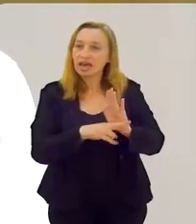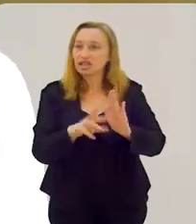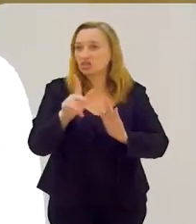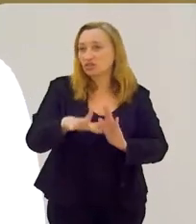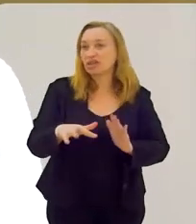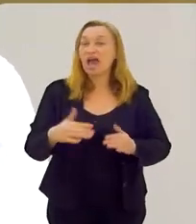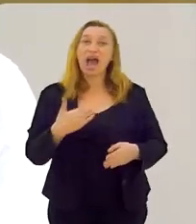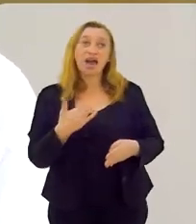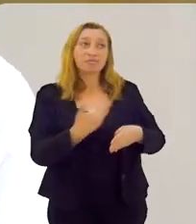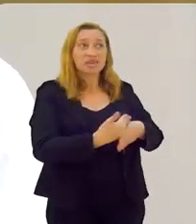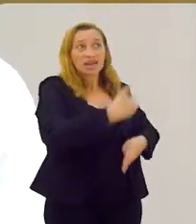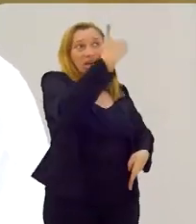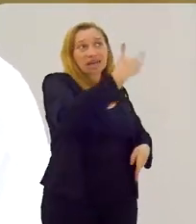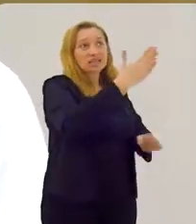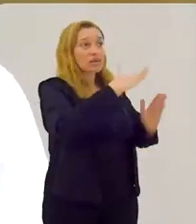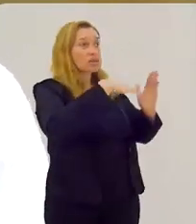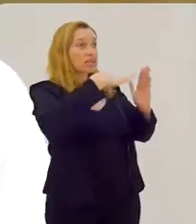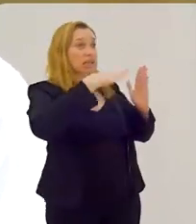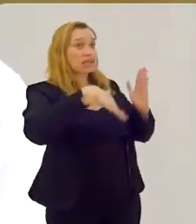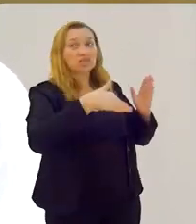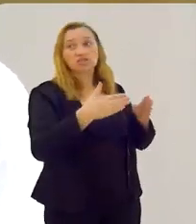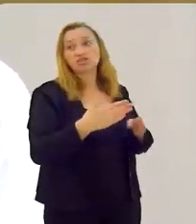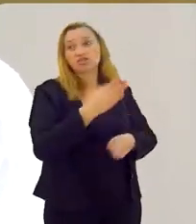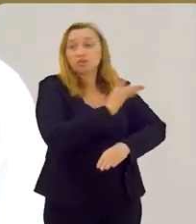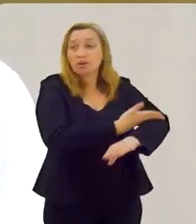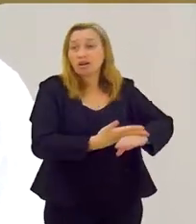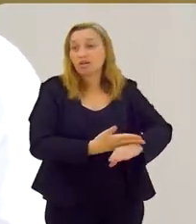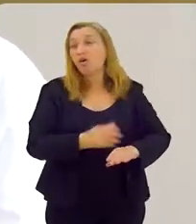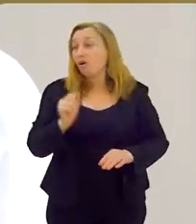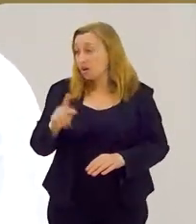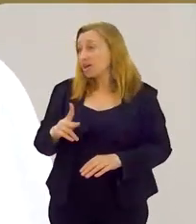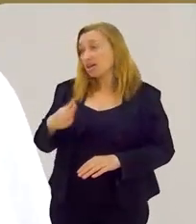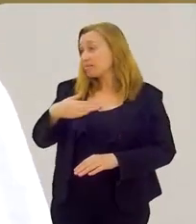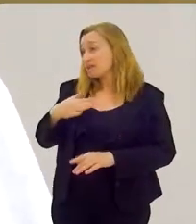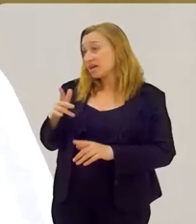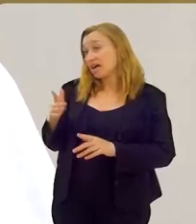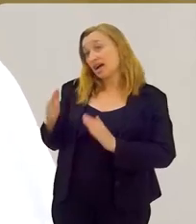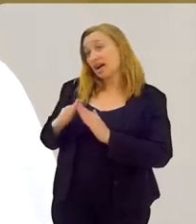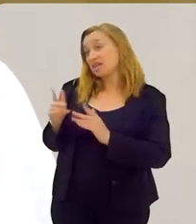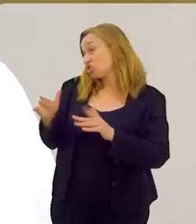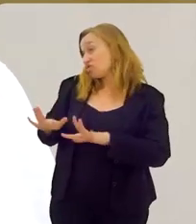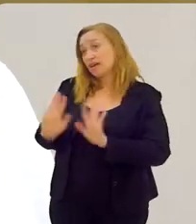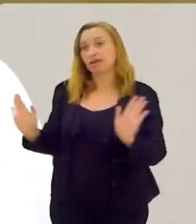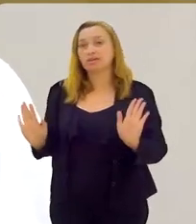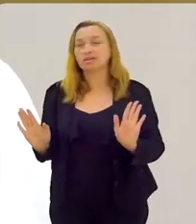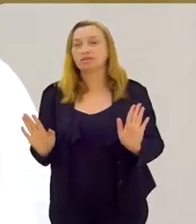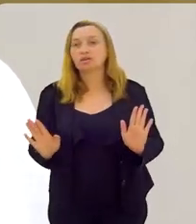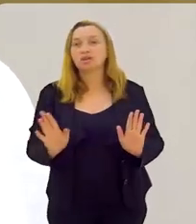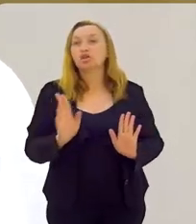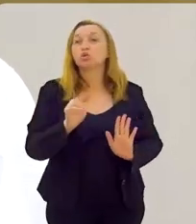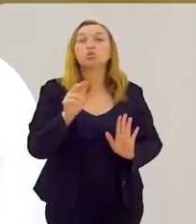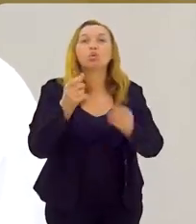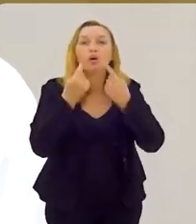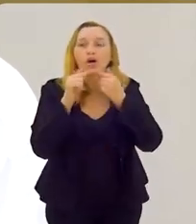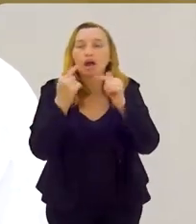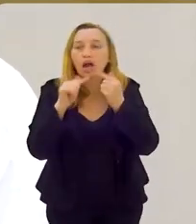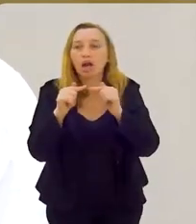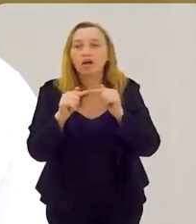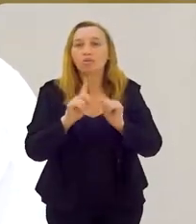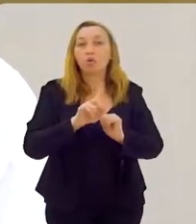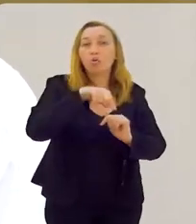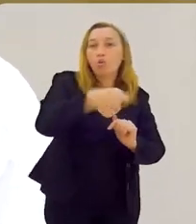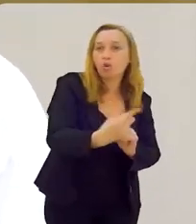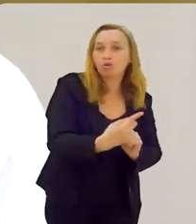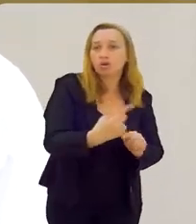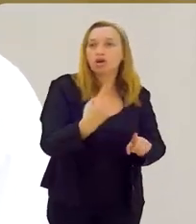parede, ah, lá em casa é pintada de branco, legal, lá em casa também. Pode ser pintada de amarelo, como tá aqui. Certo. Você nunca questiona